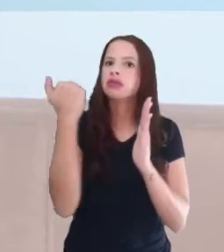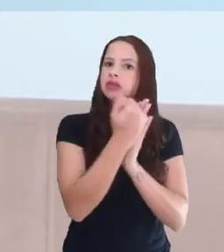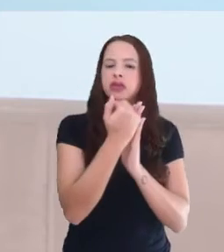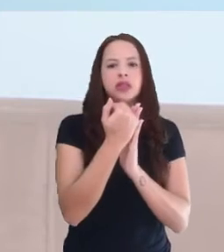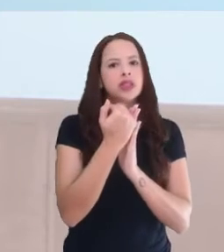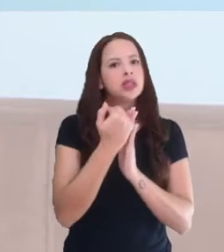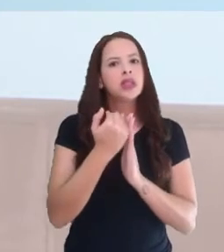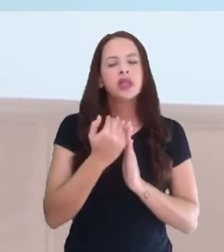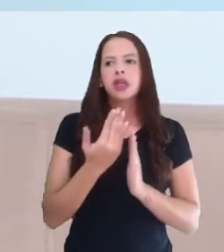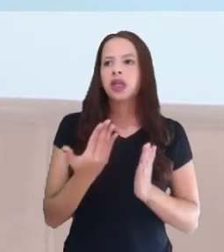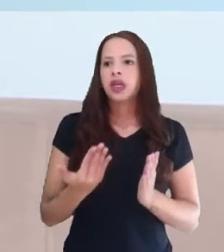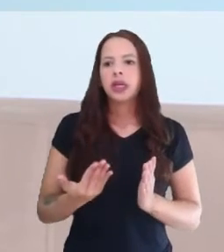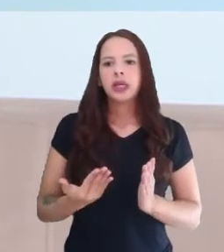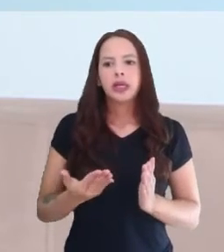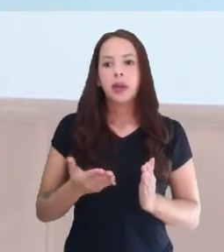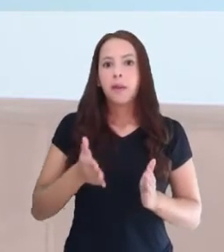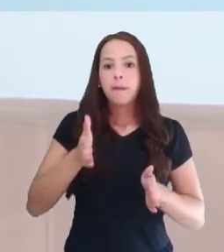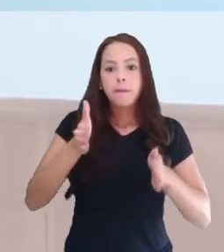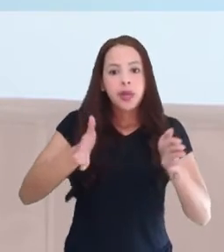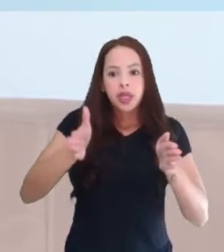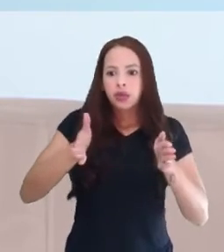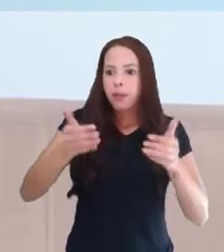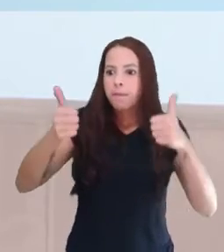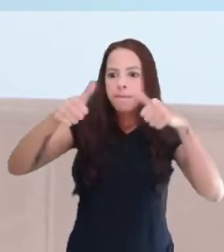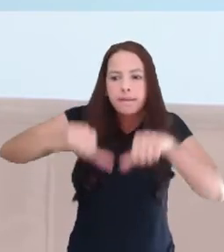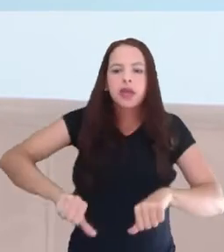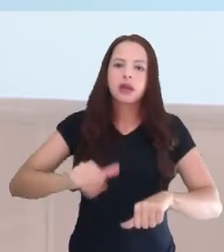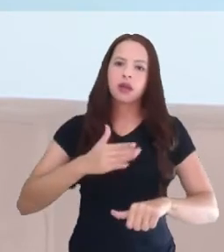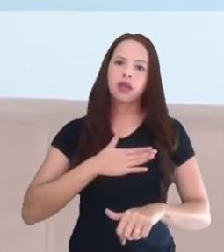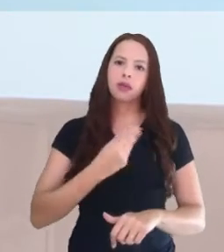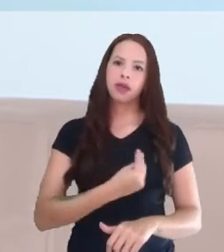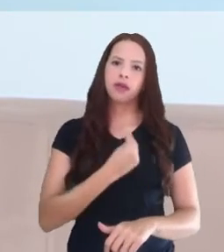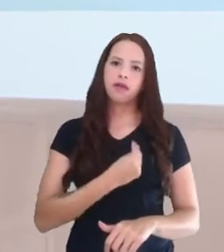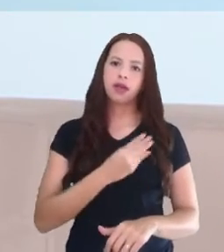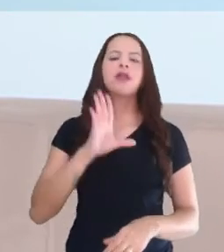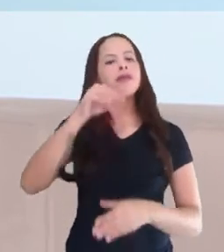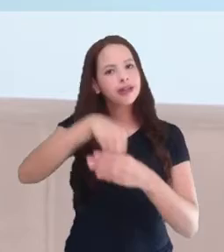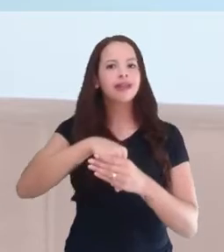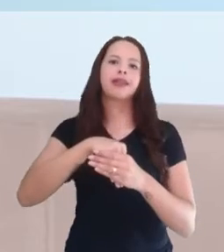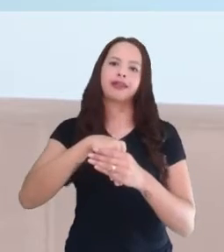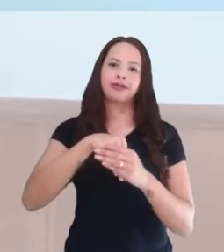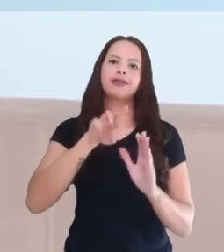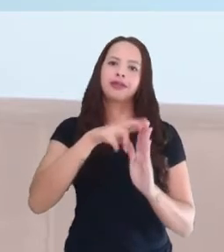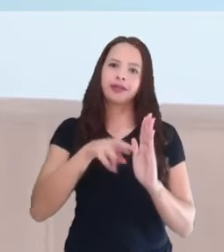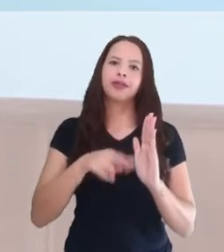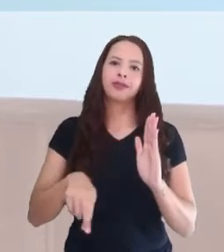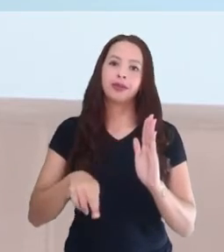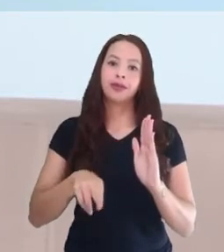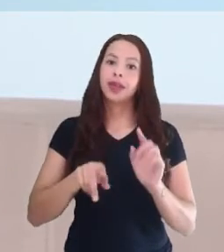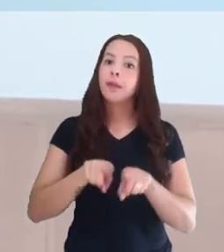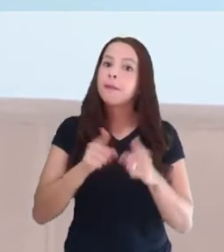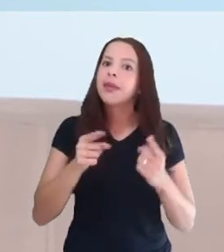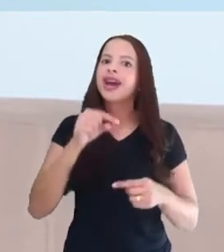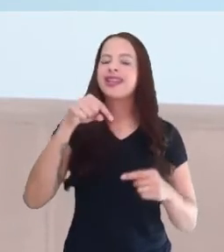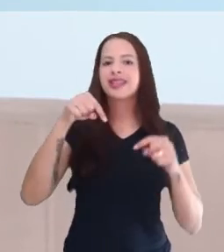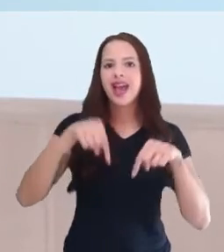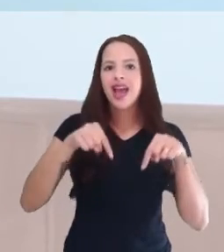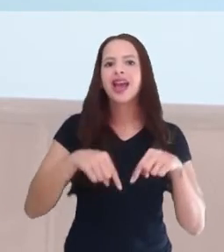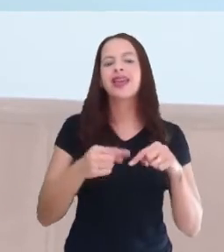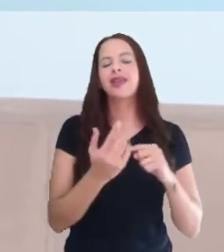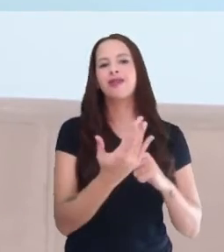entendeu? Porque o pior momento da minha vida, eu tava aqui dentro da universidade, mas eu tive tanto suporte, foi da universidade,